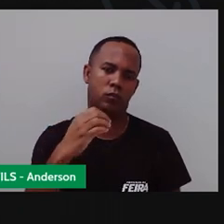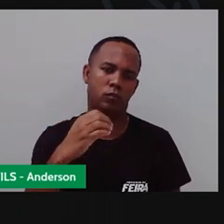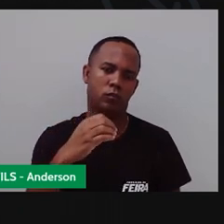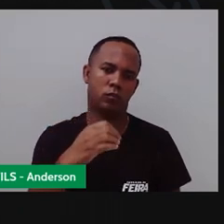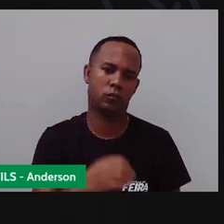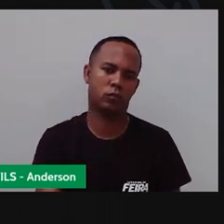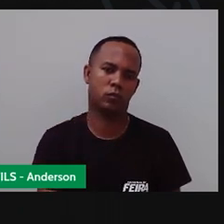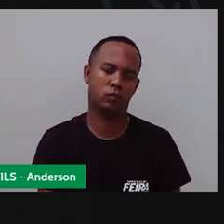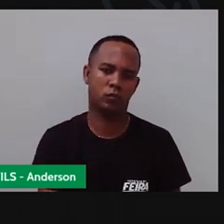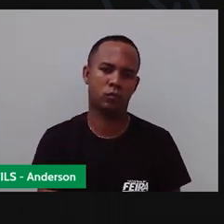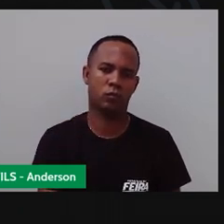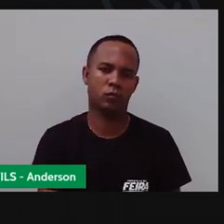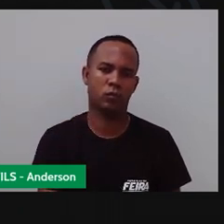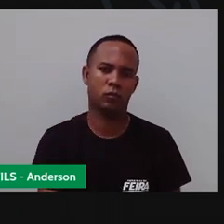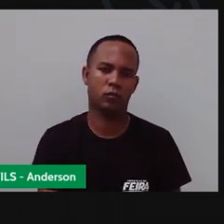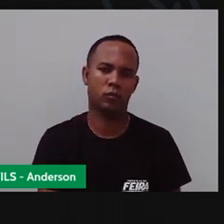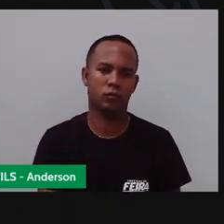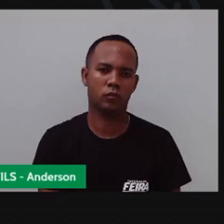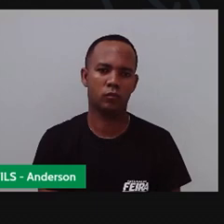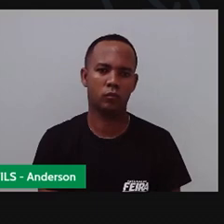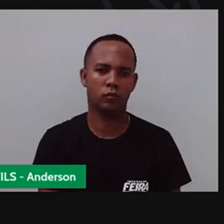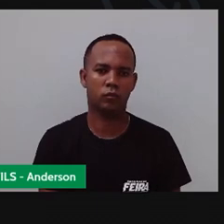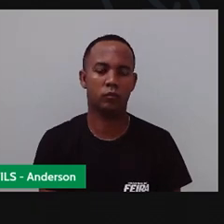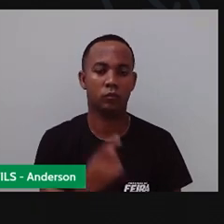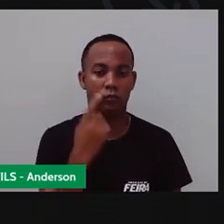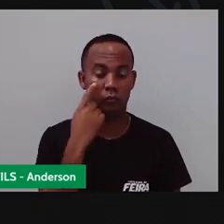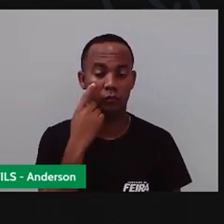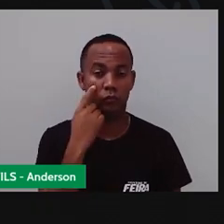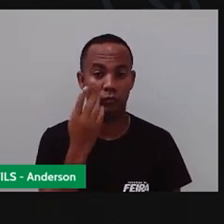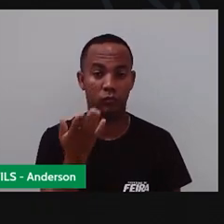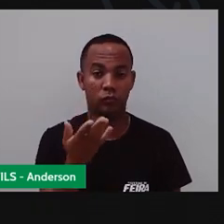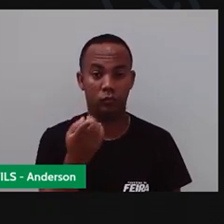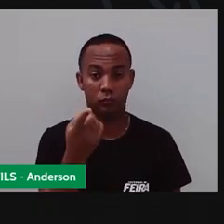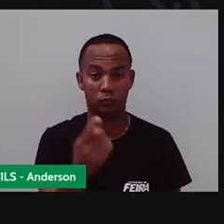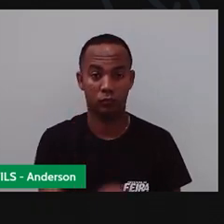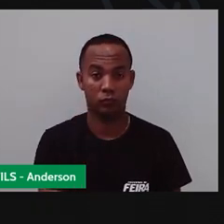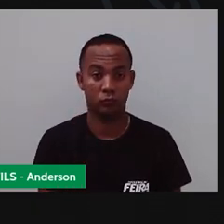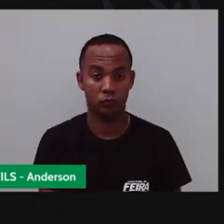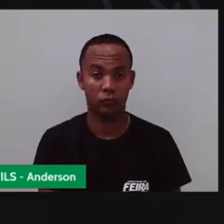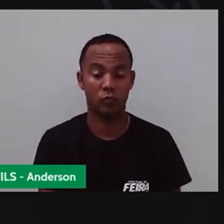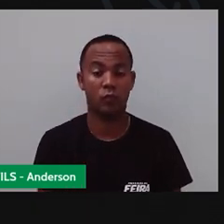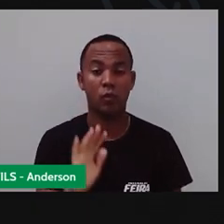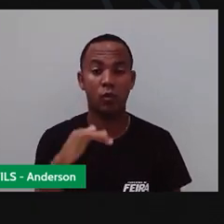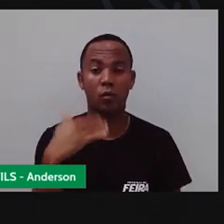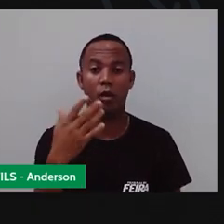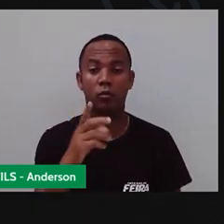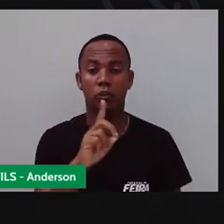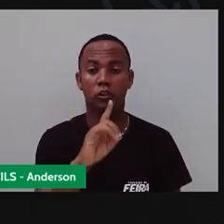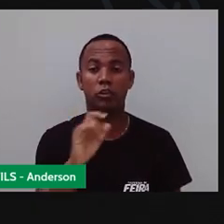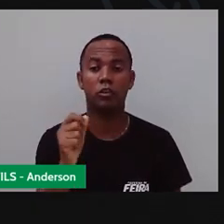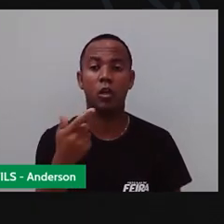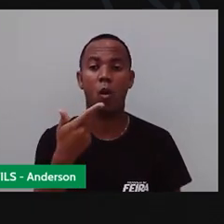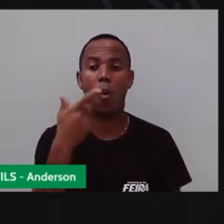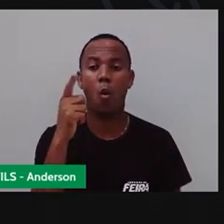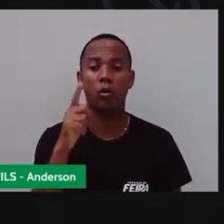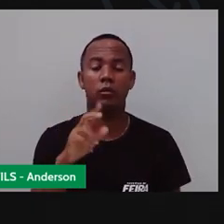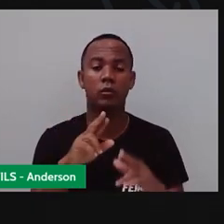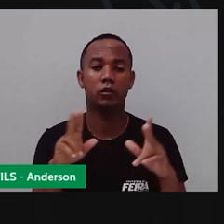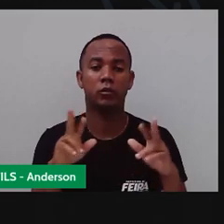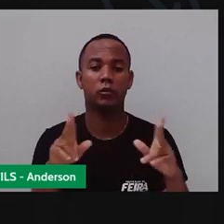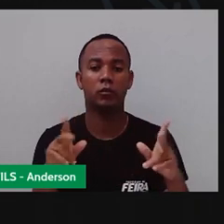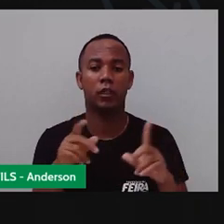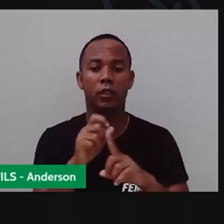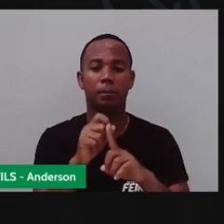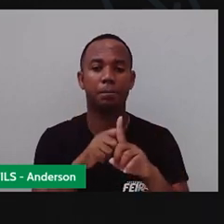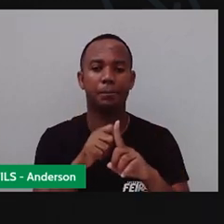Dez. É isso? A gente vem pro daqui agora. Quais são os outros dias, né? A gente sabe que o mês vai de um